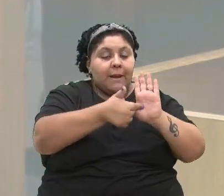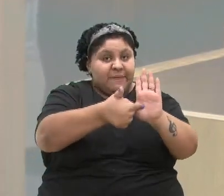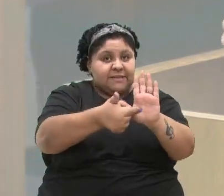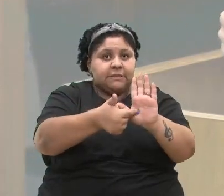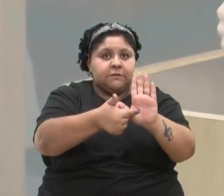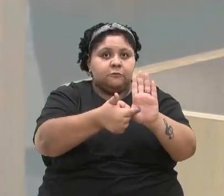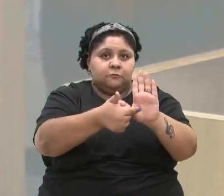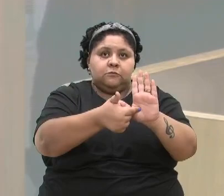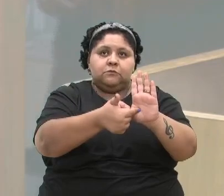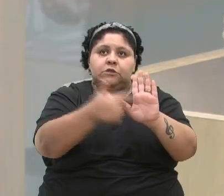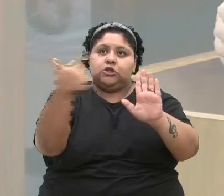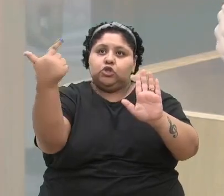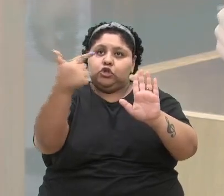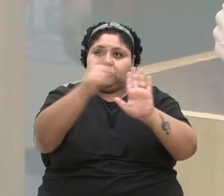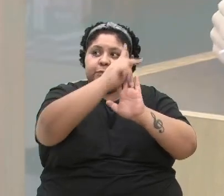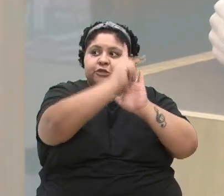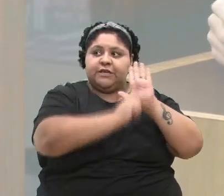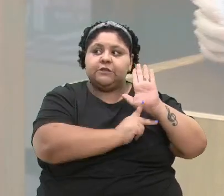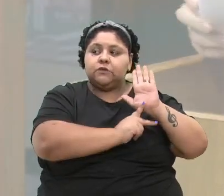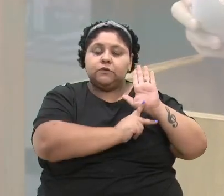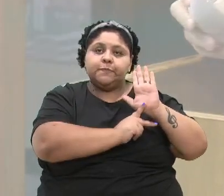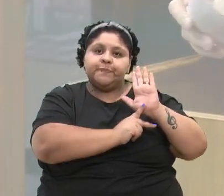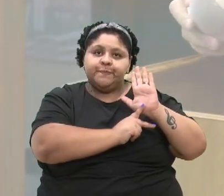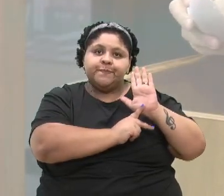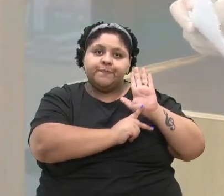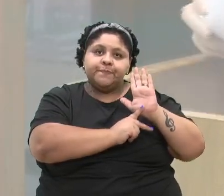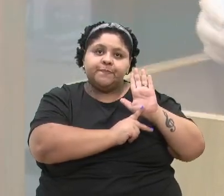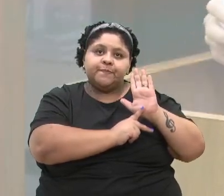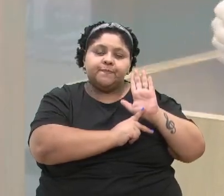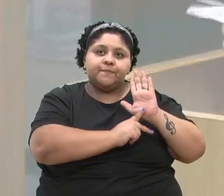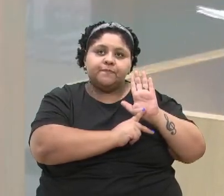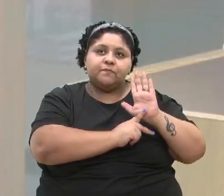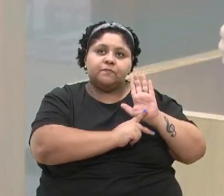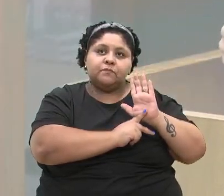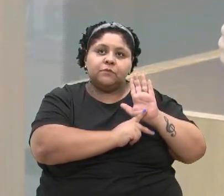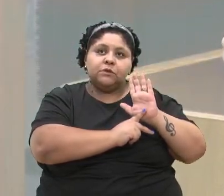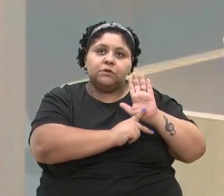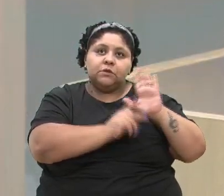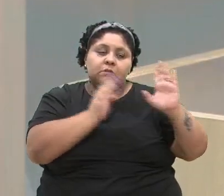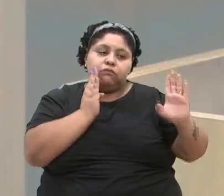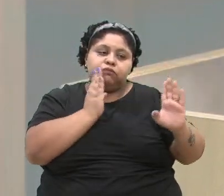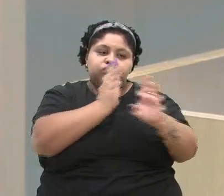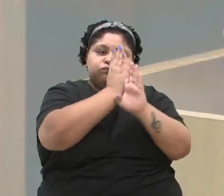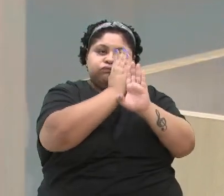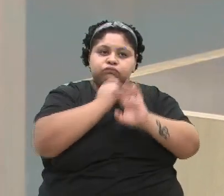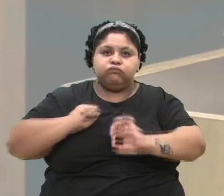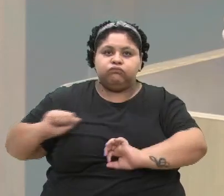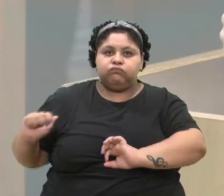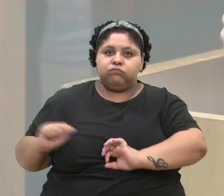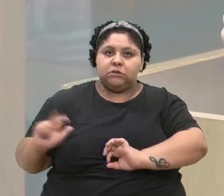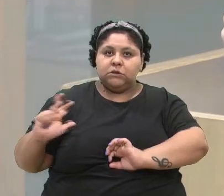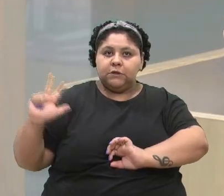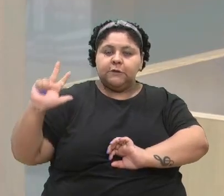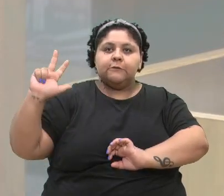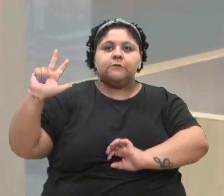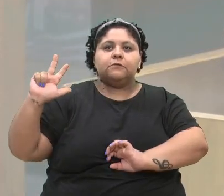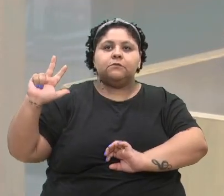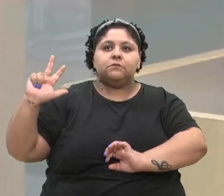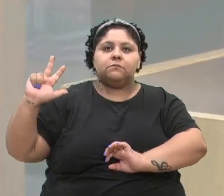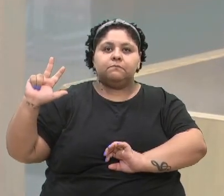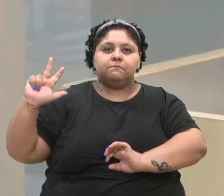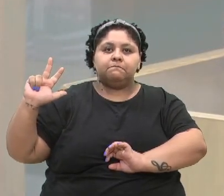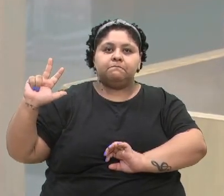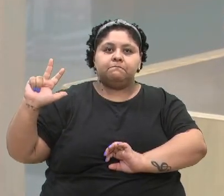dois projetos que vão ao encontro dessa valorização para as